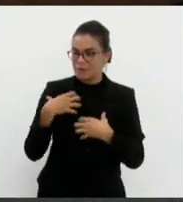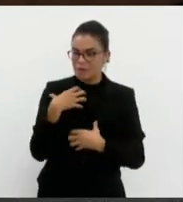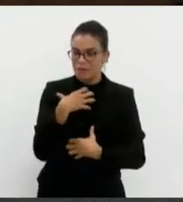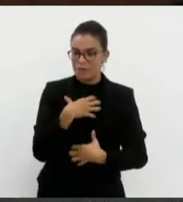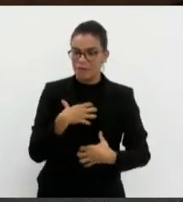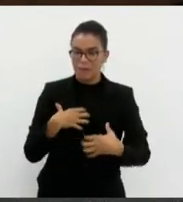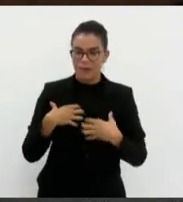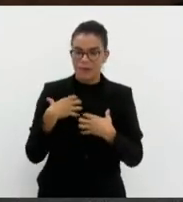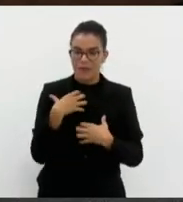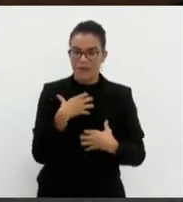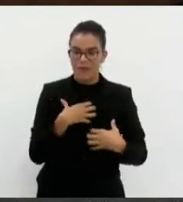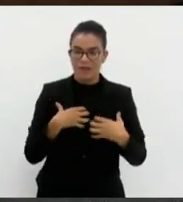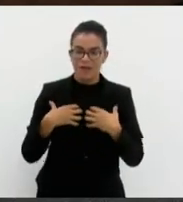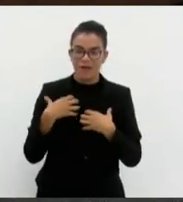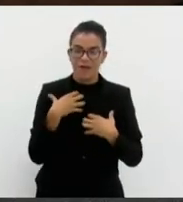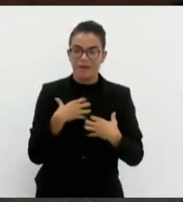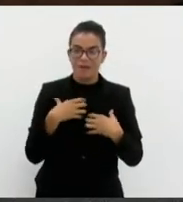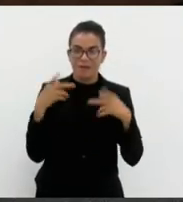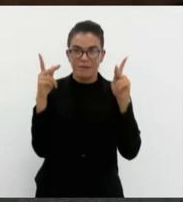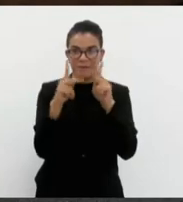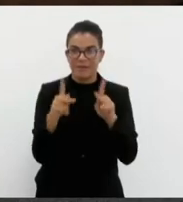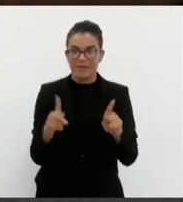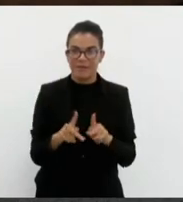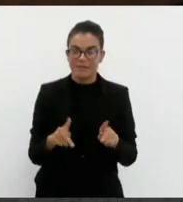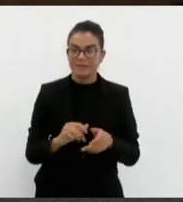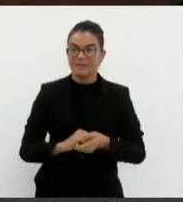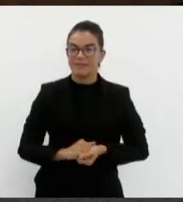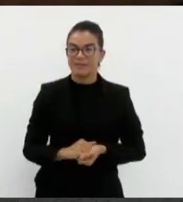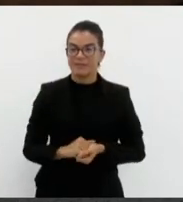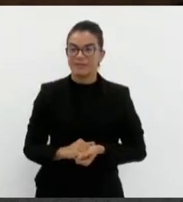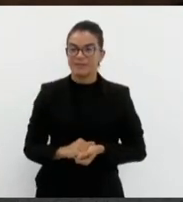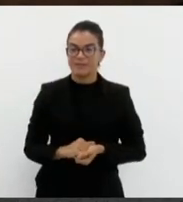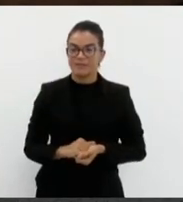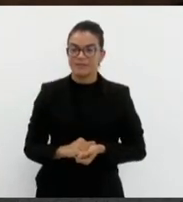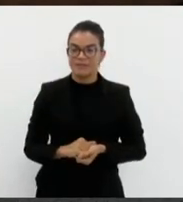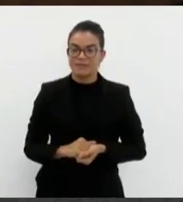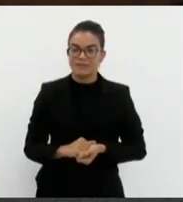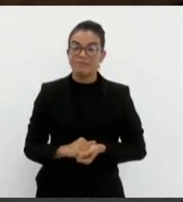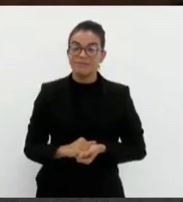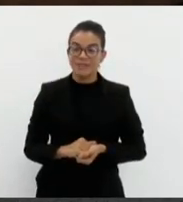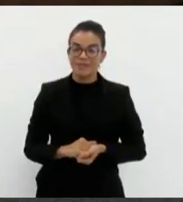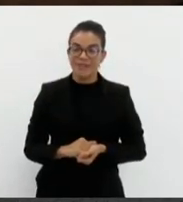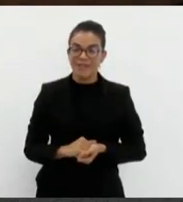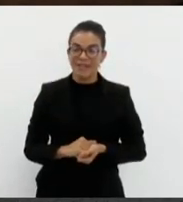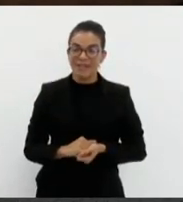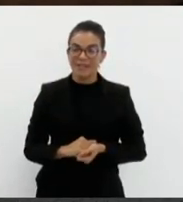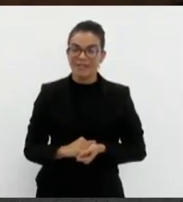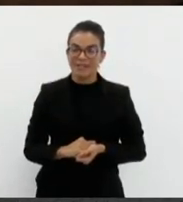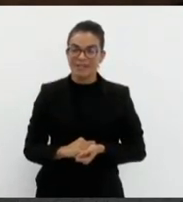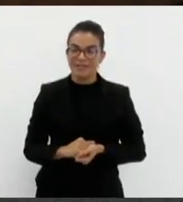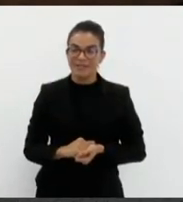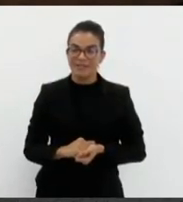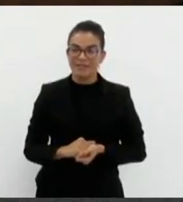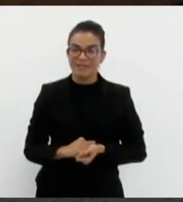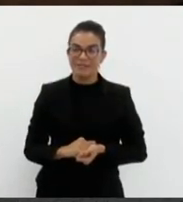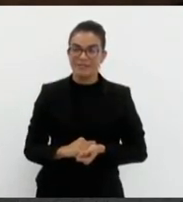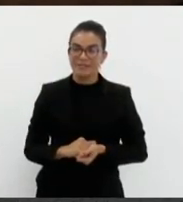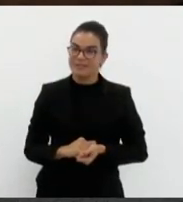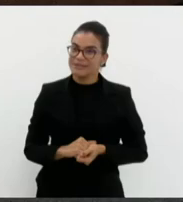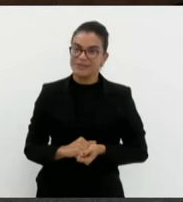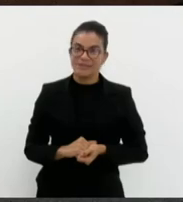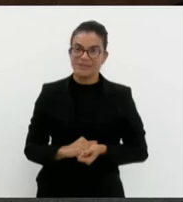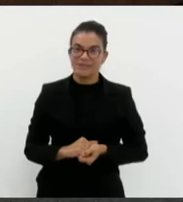vida plena de paz, como o senhor está falando. A paz é fundamental